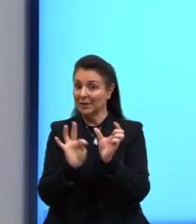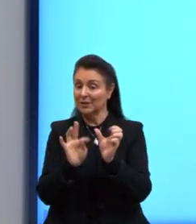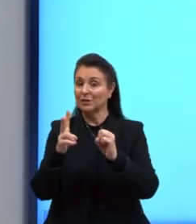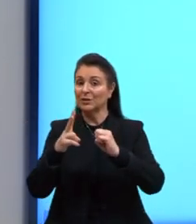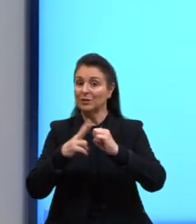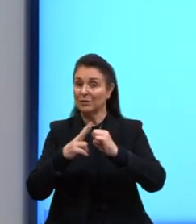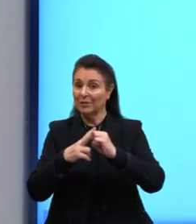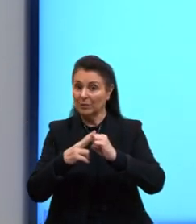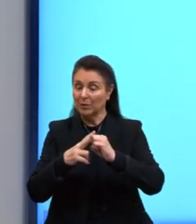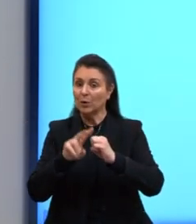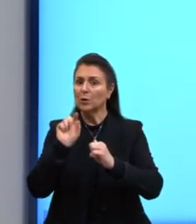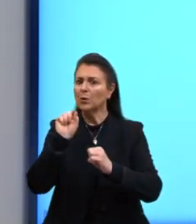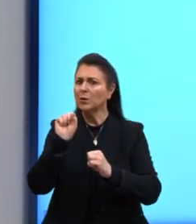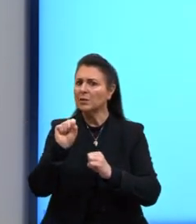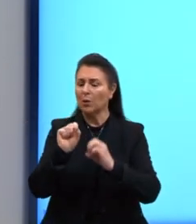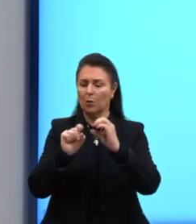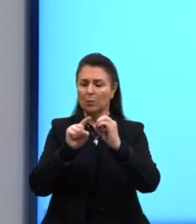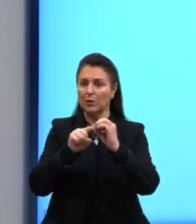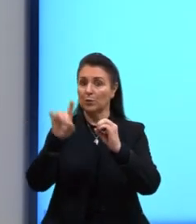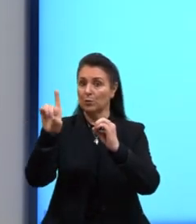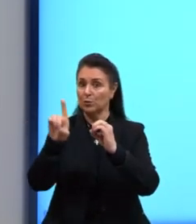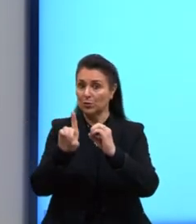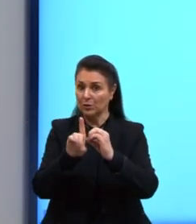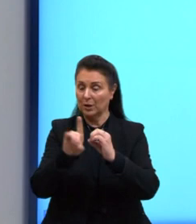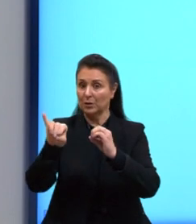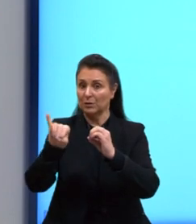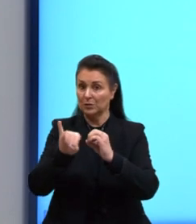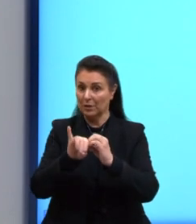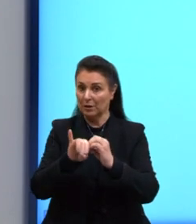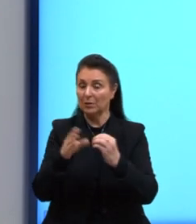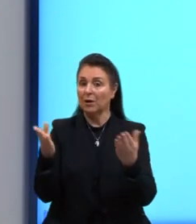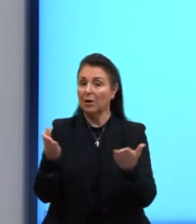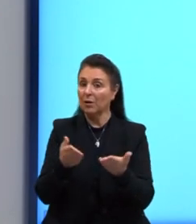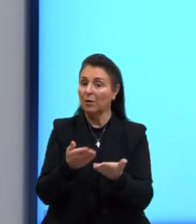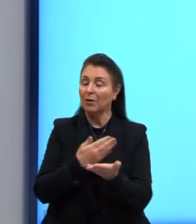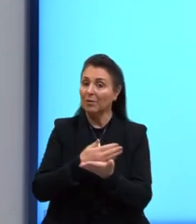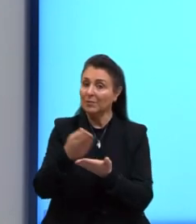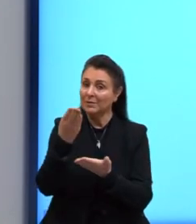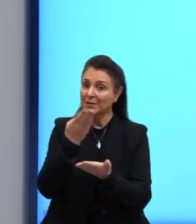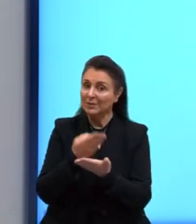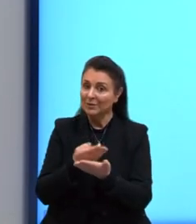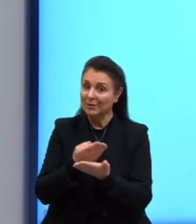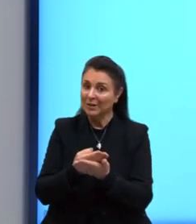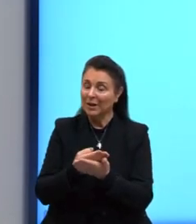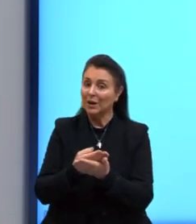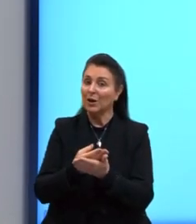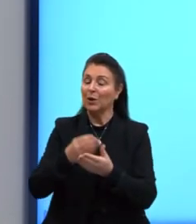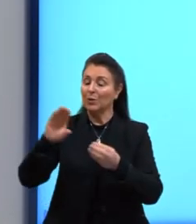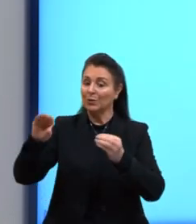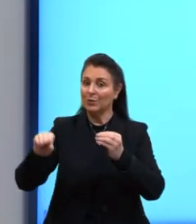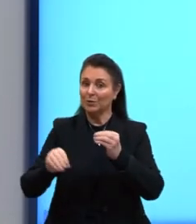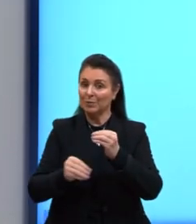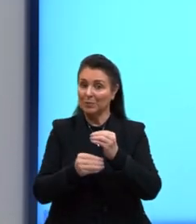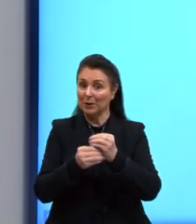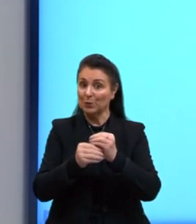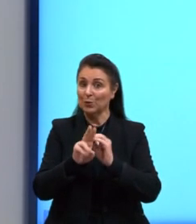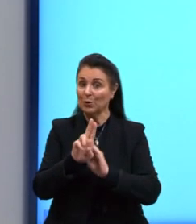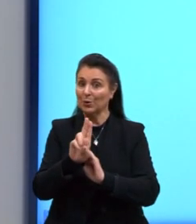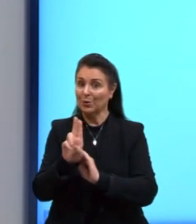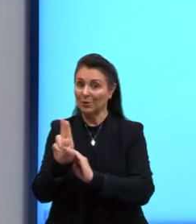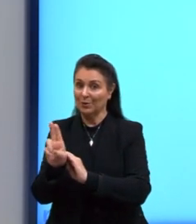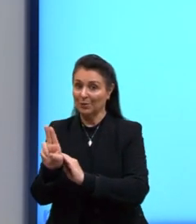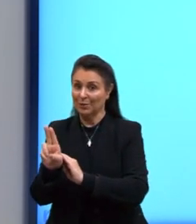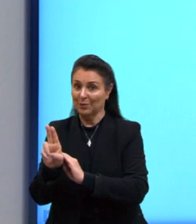são objetos diretos e indiretos. Agora, gente parte, então, aqui para os nossos complementos nominais.